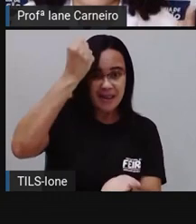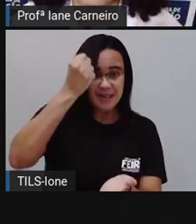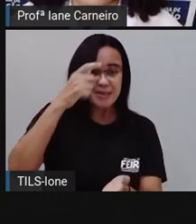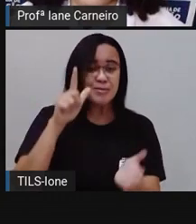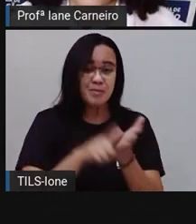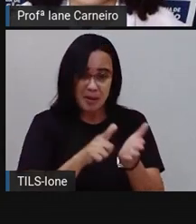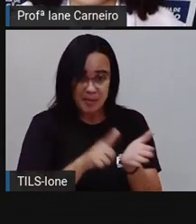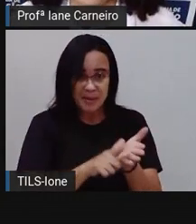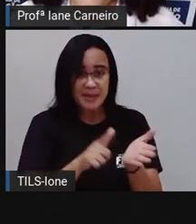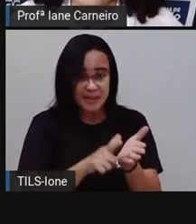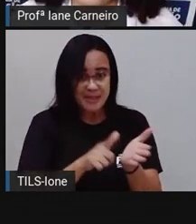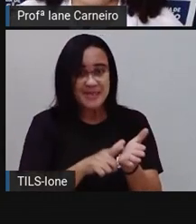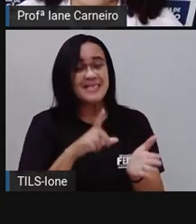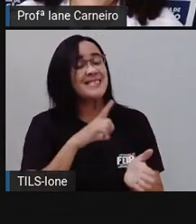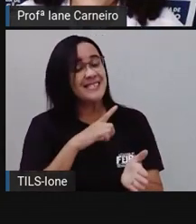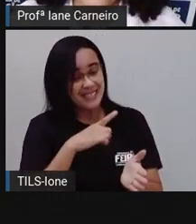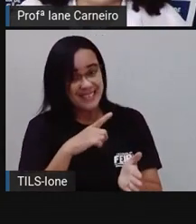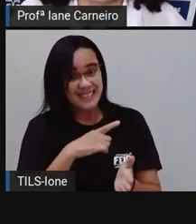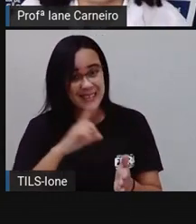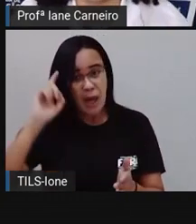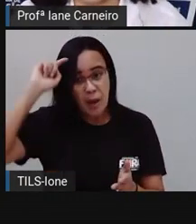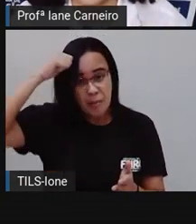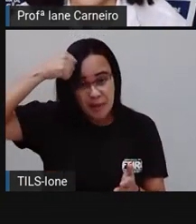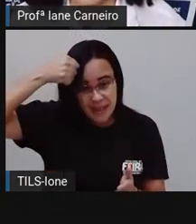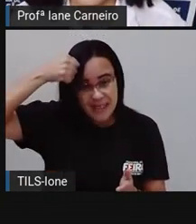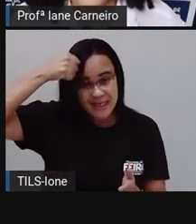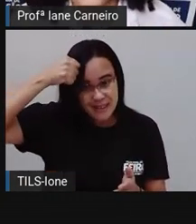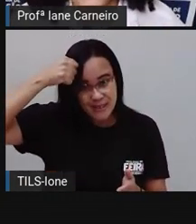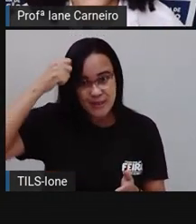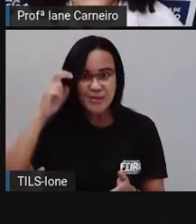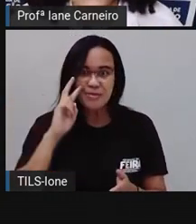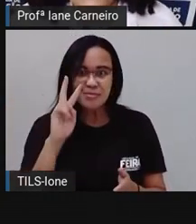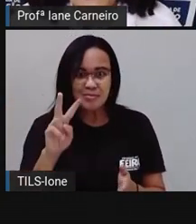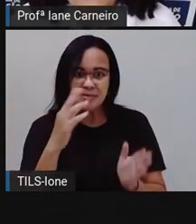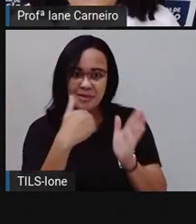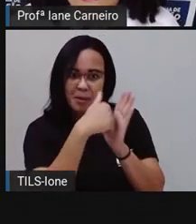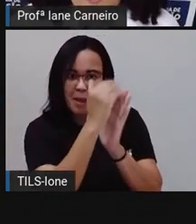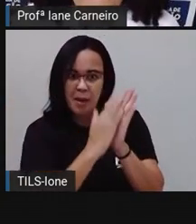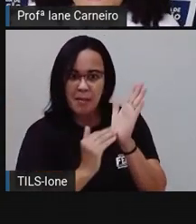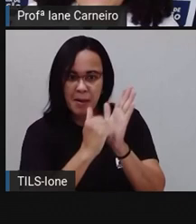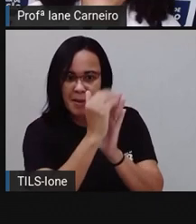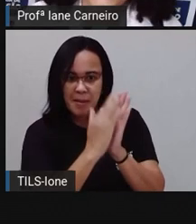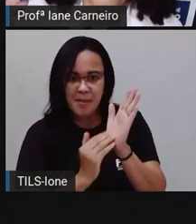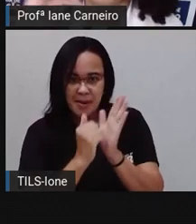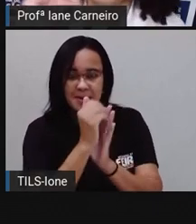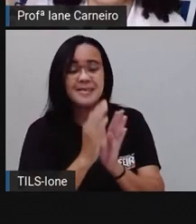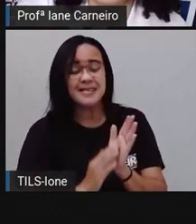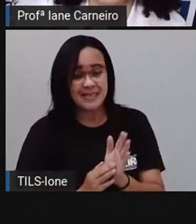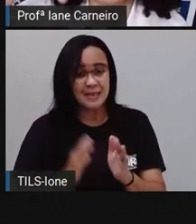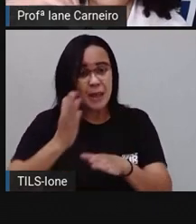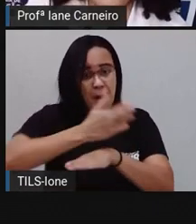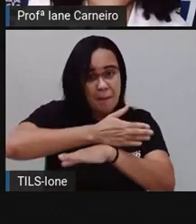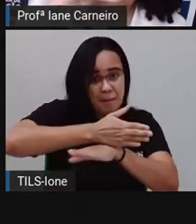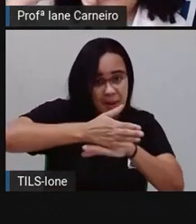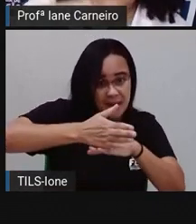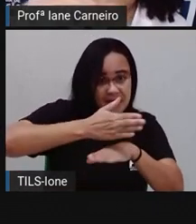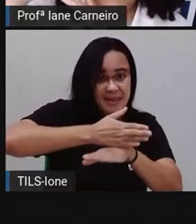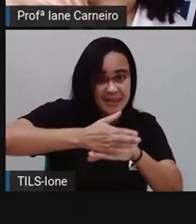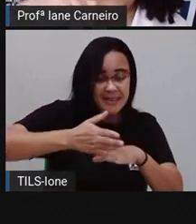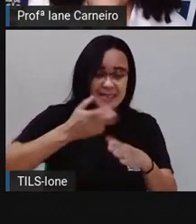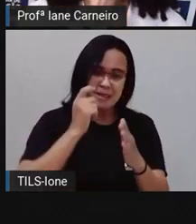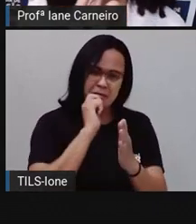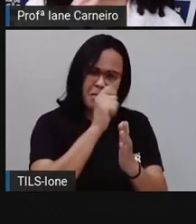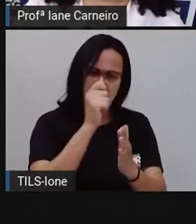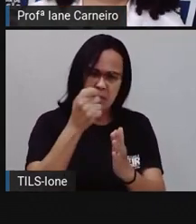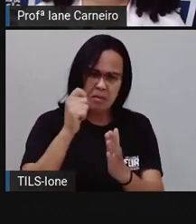aí ficava. Essas partes em preto é o que levava a tinta, né? As partes que são brancas é onde estava talhado,